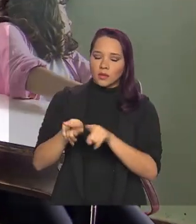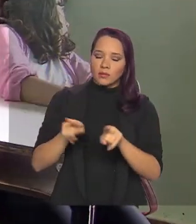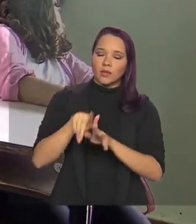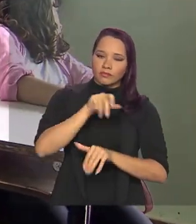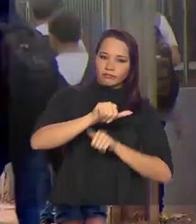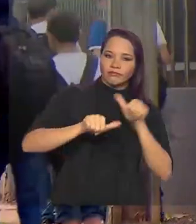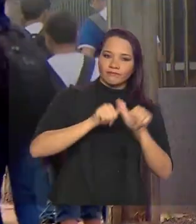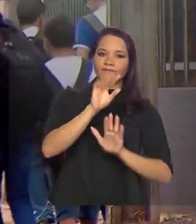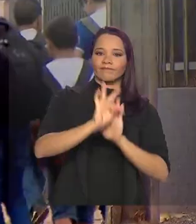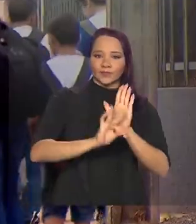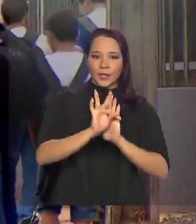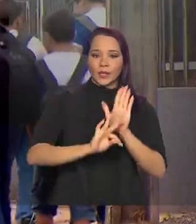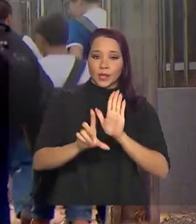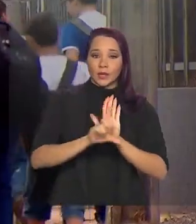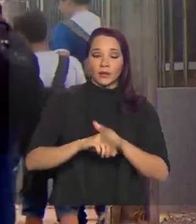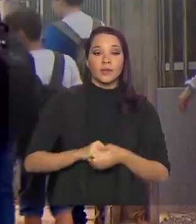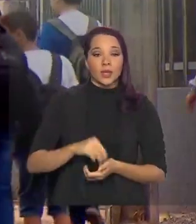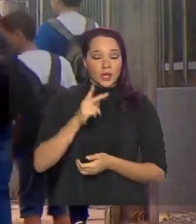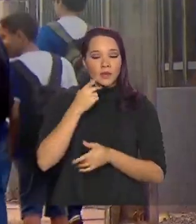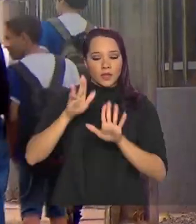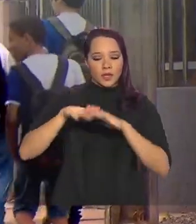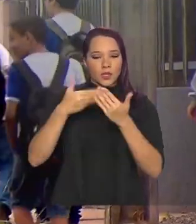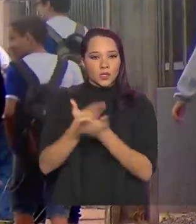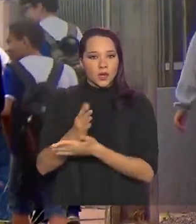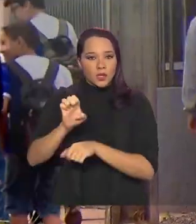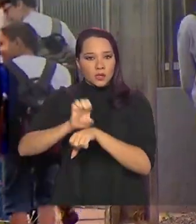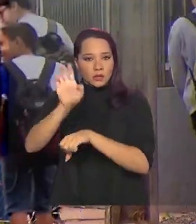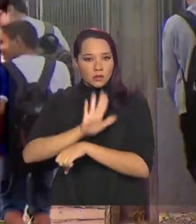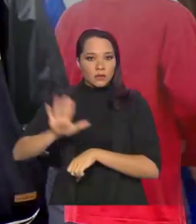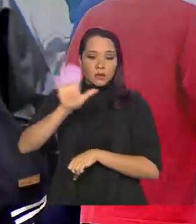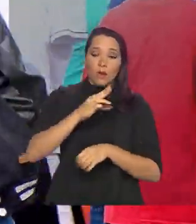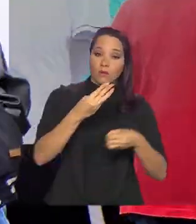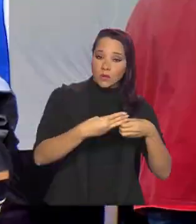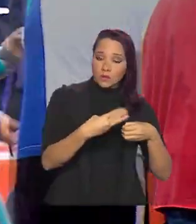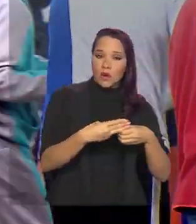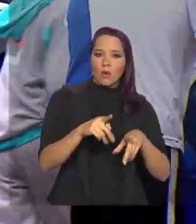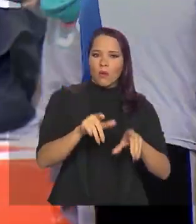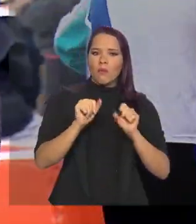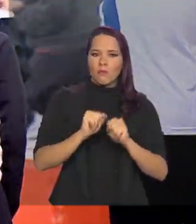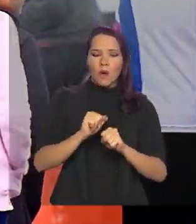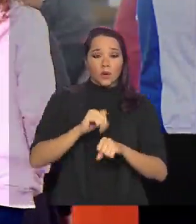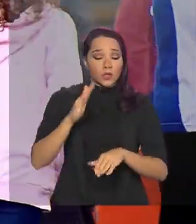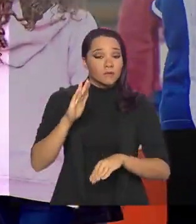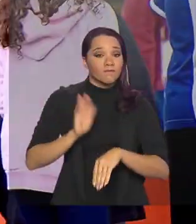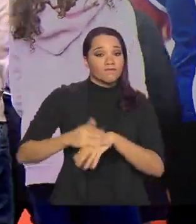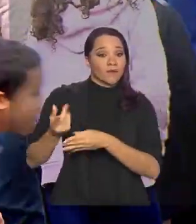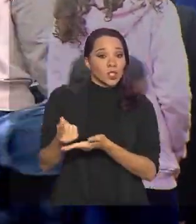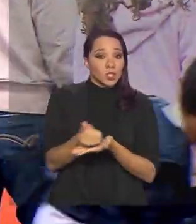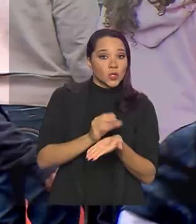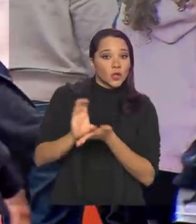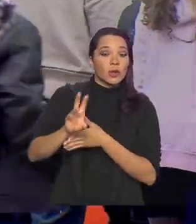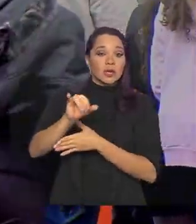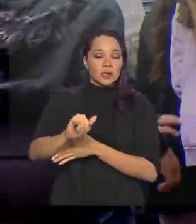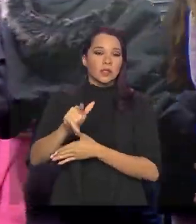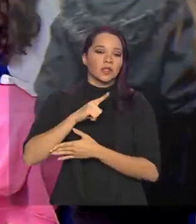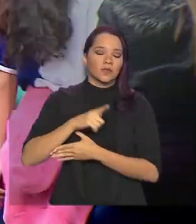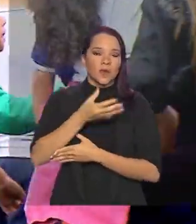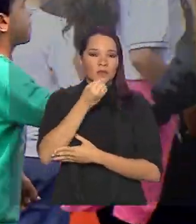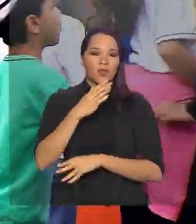alterados no texto, que prevê que escolas estaduais e municipais poderão ganhar mais recursos se tiverem bom desempenho. Legenda